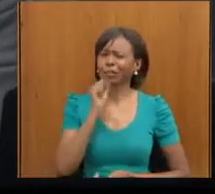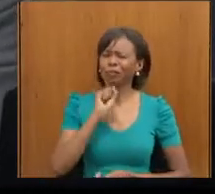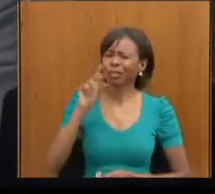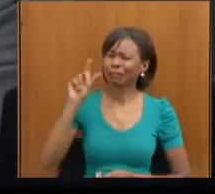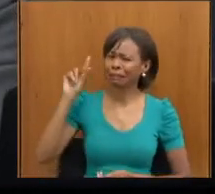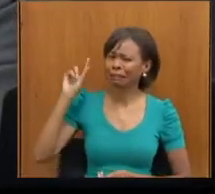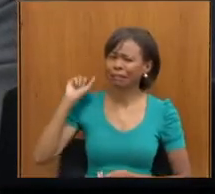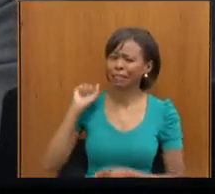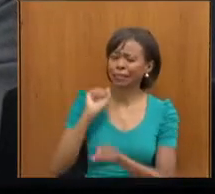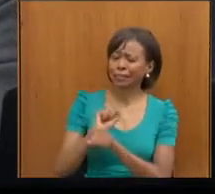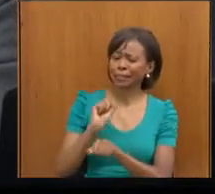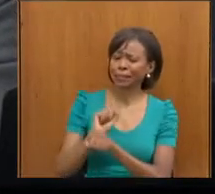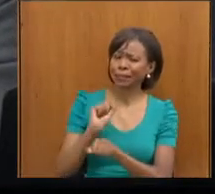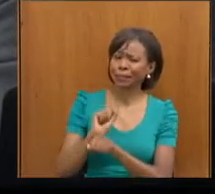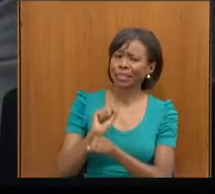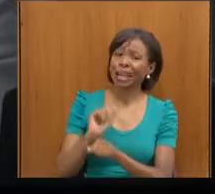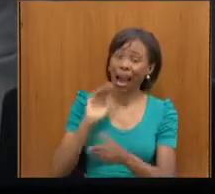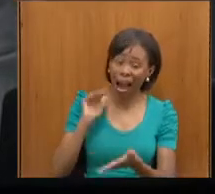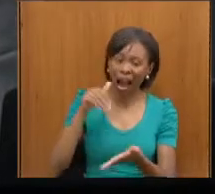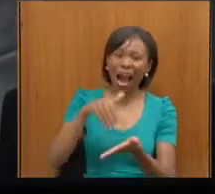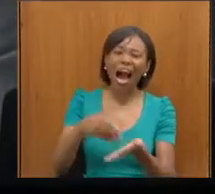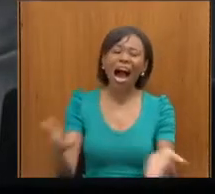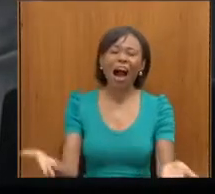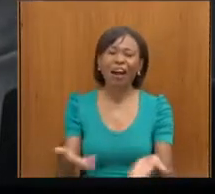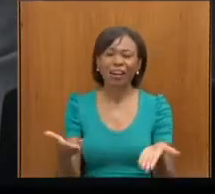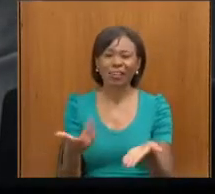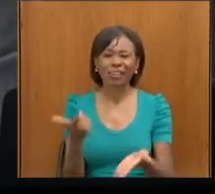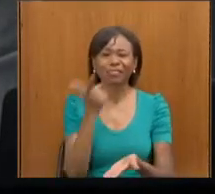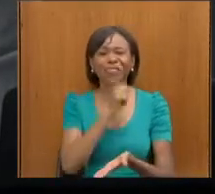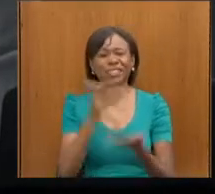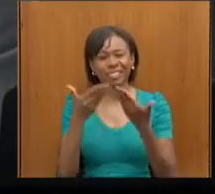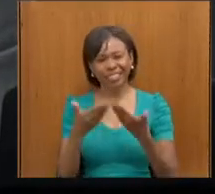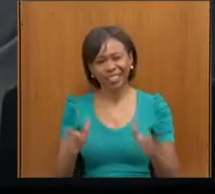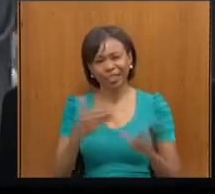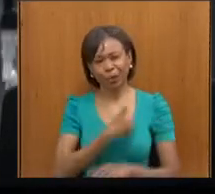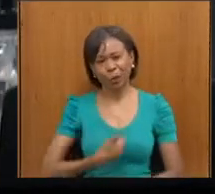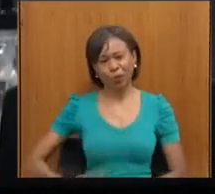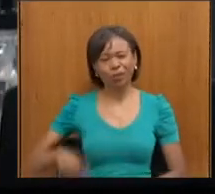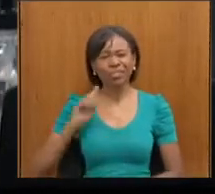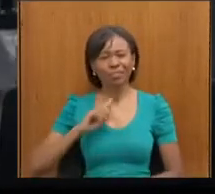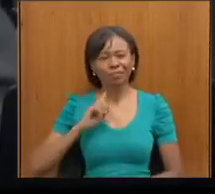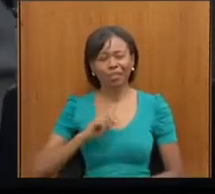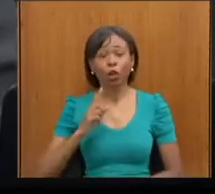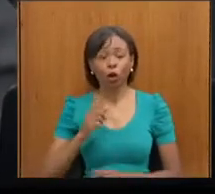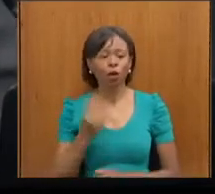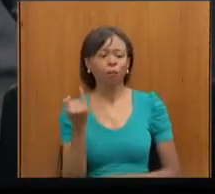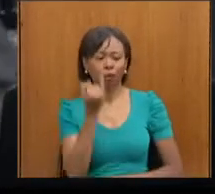será atendida pelo governo do Estado, com muito prazer. Muito importante, estaremos todos lá.